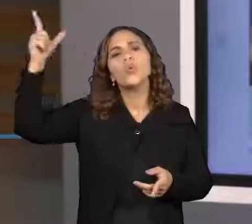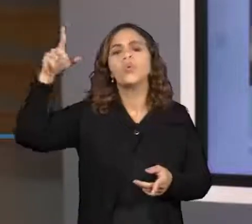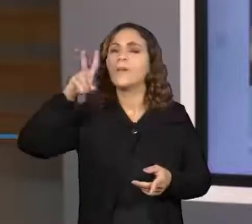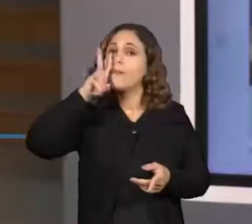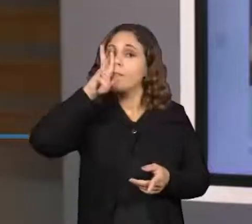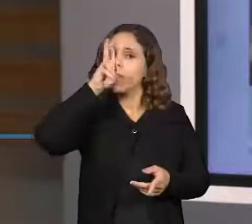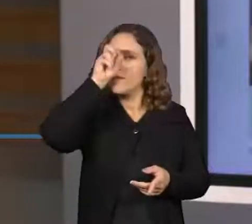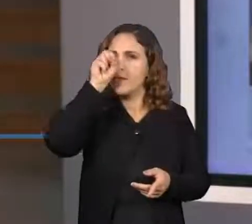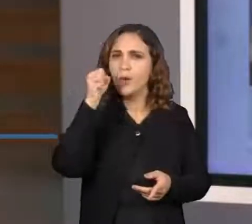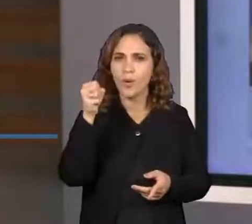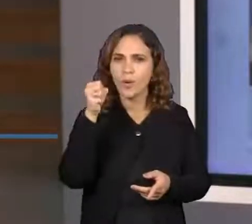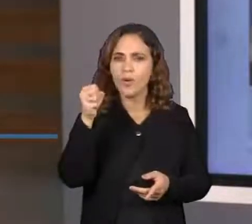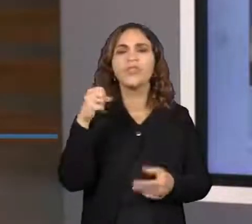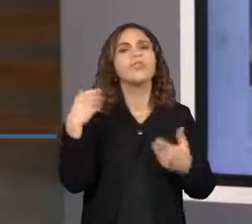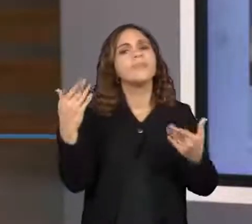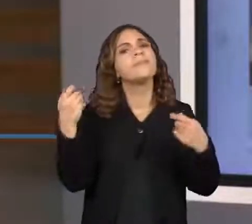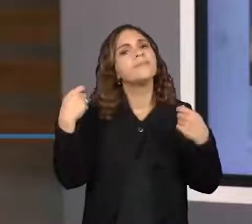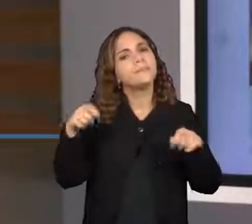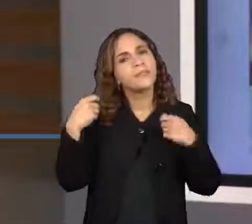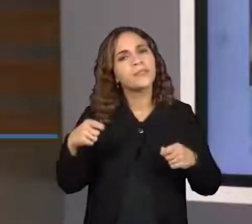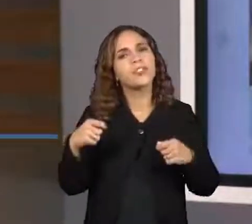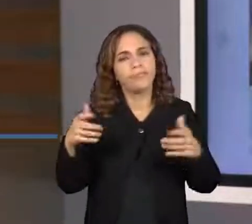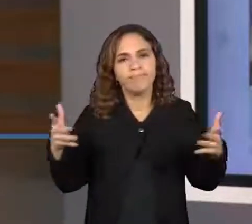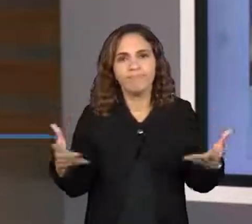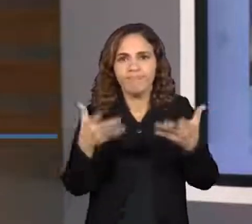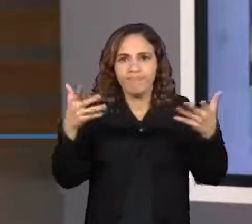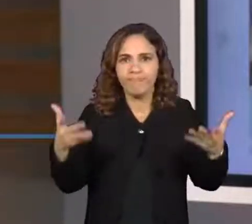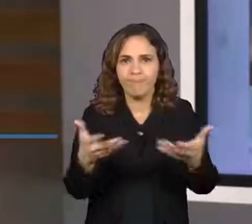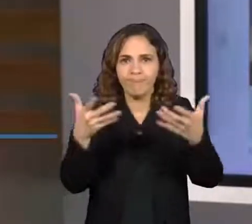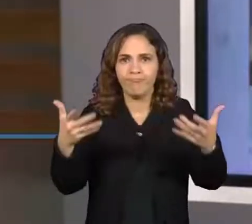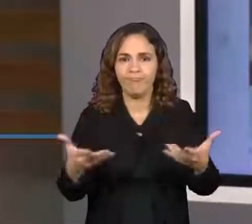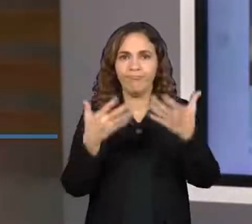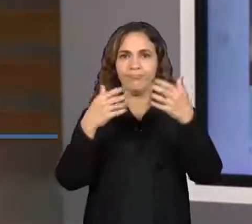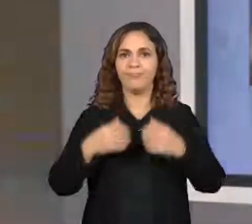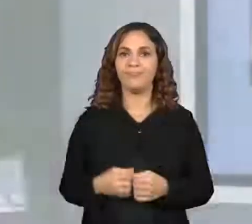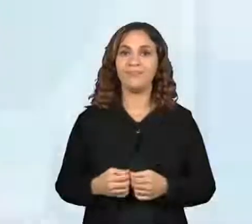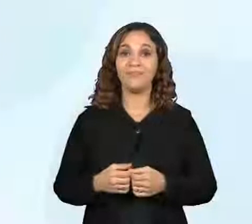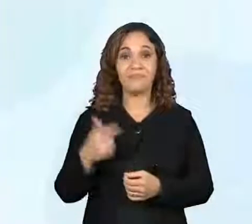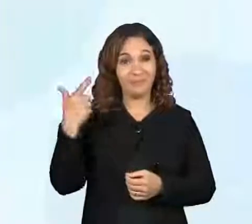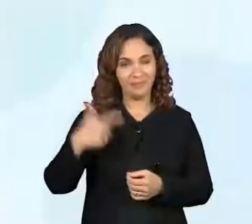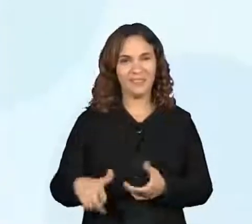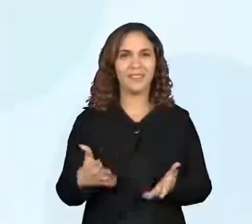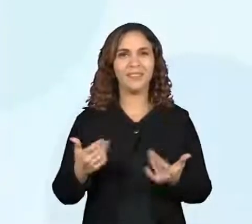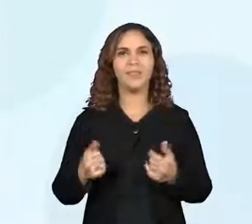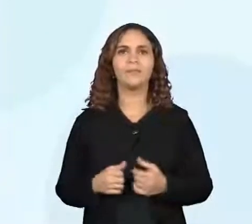interessante e é importante a gente manter vivo essa cultura. Vamos conhecer mais.